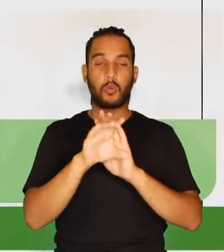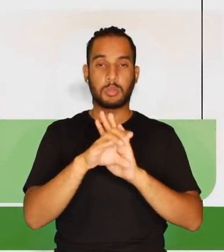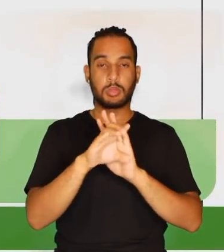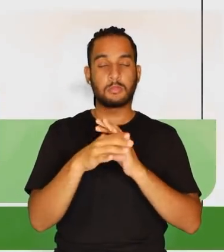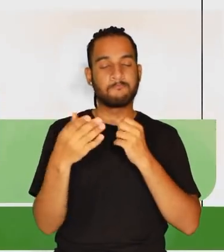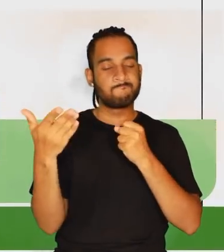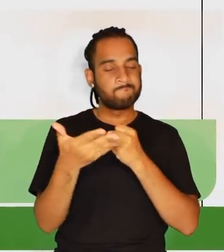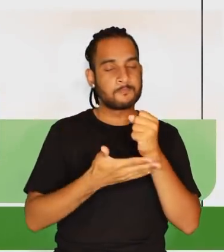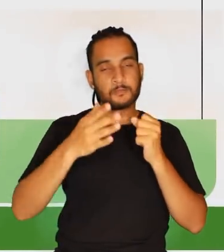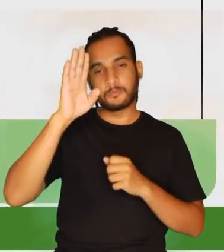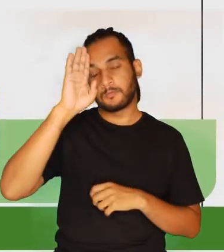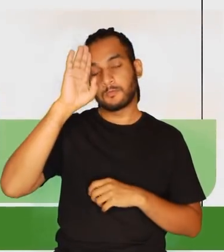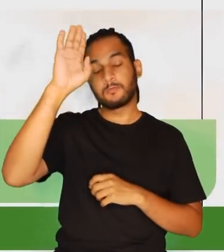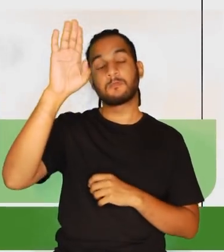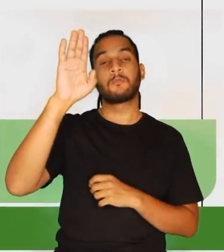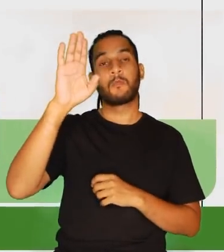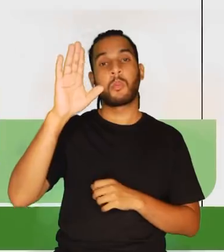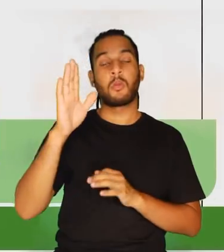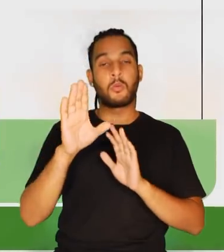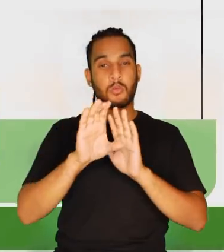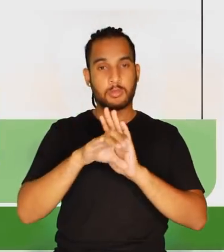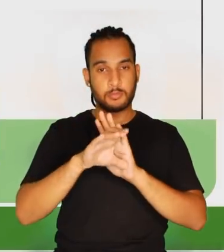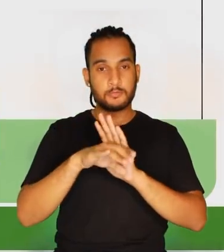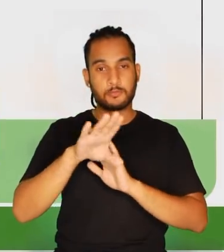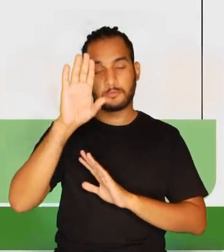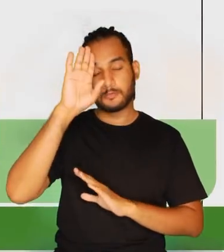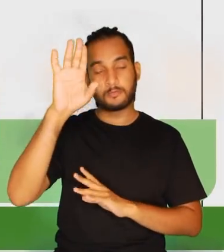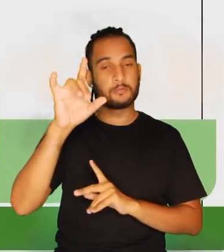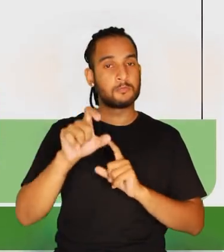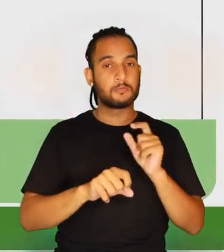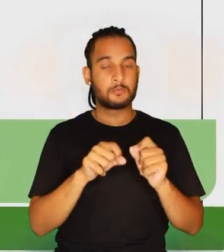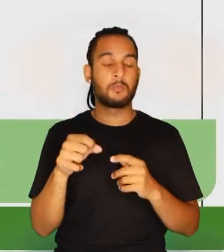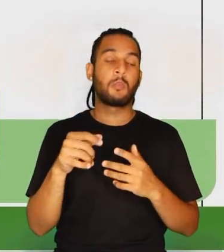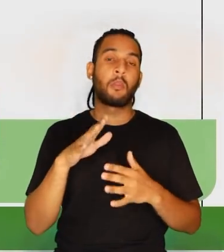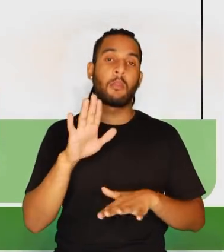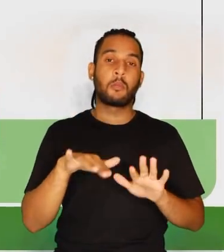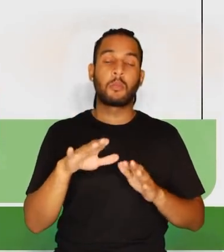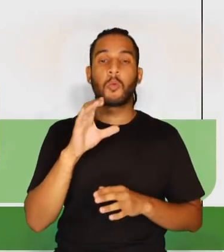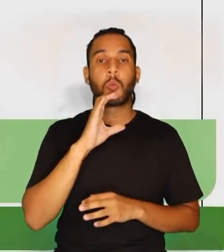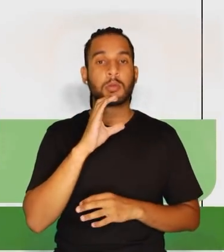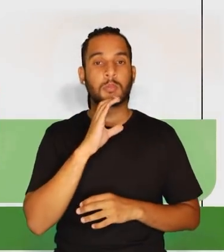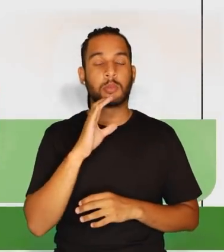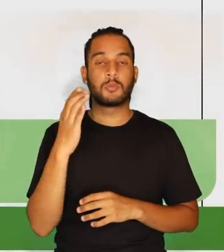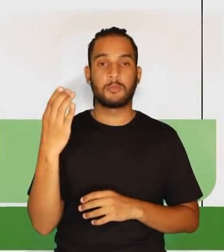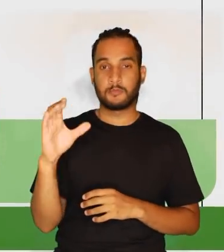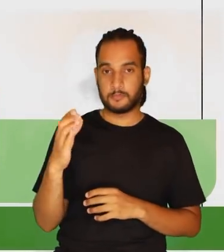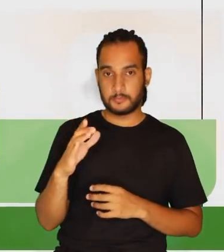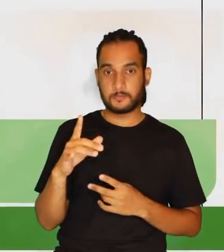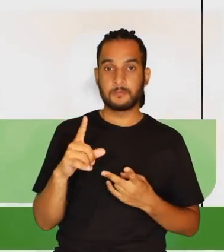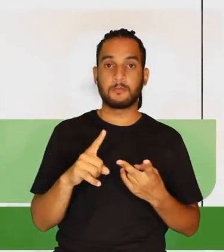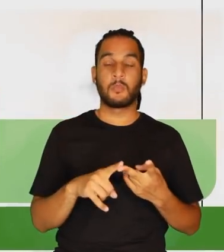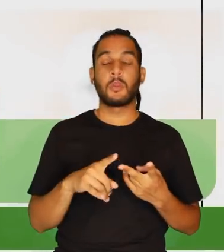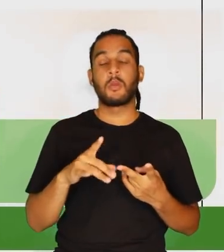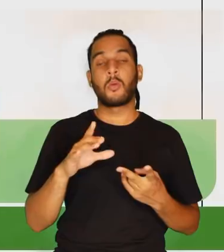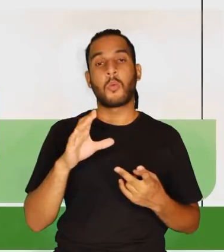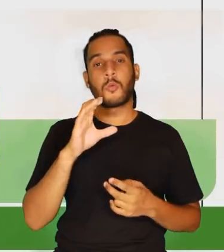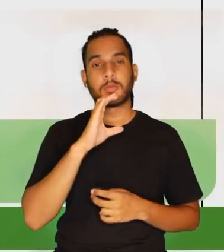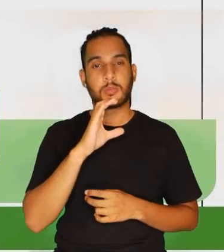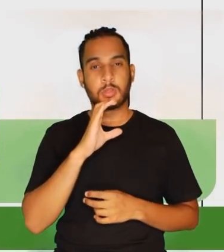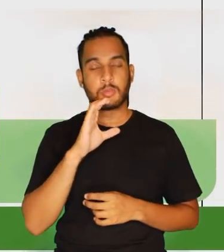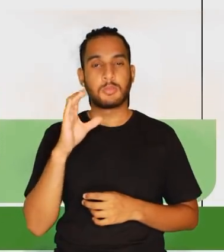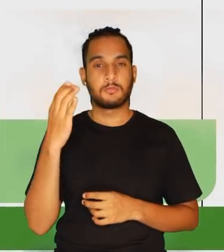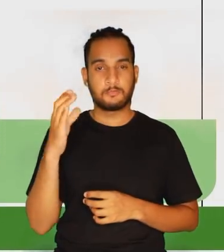tem alguns conceitos fundamentais. Esses conceitos fundamentais, eles vão estar de acordo com o conhecimento científico.